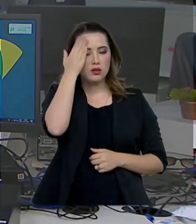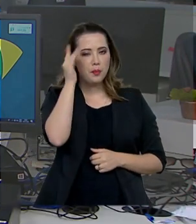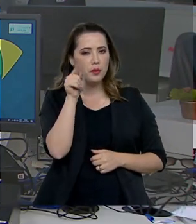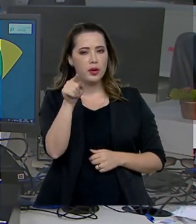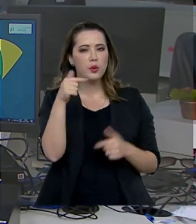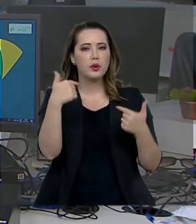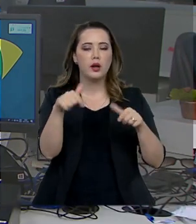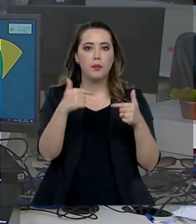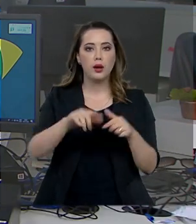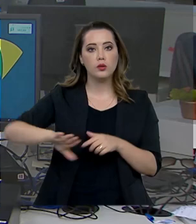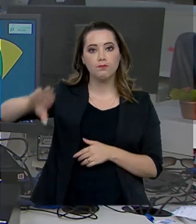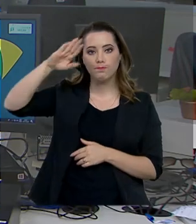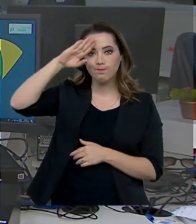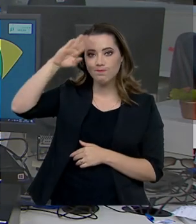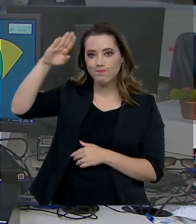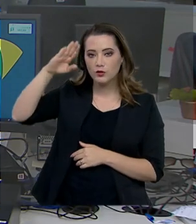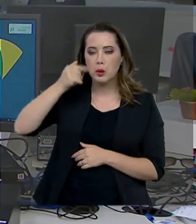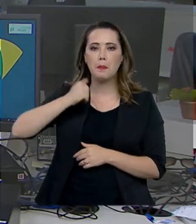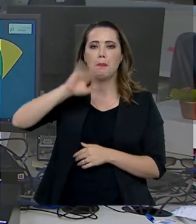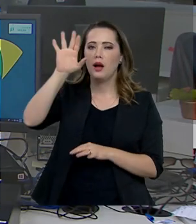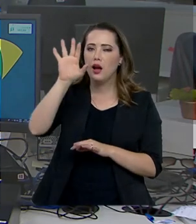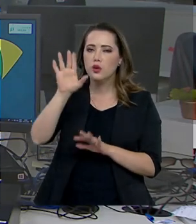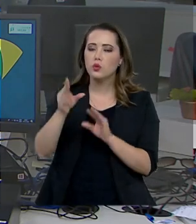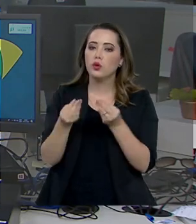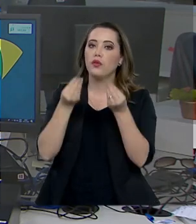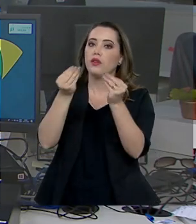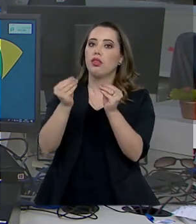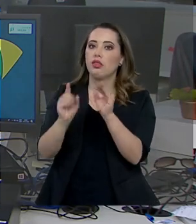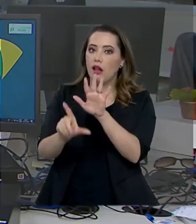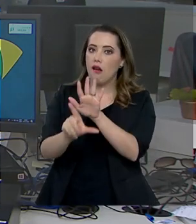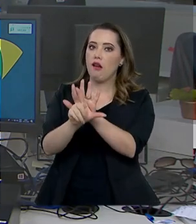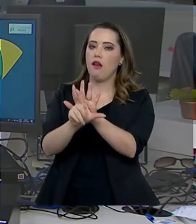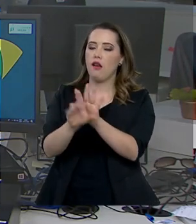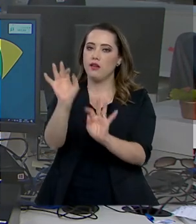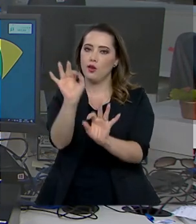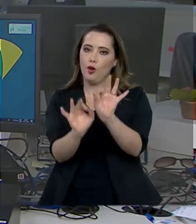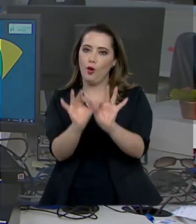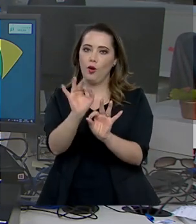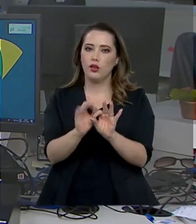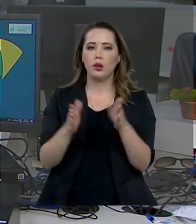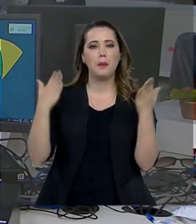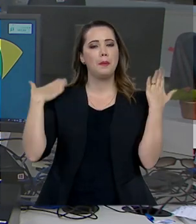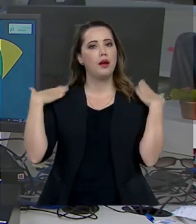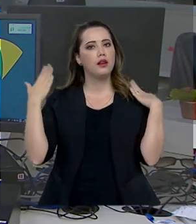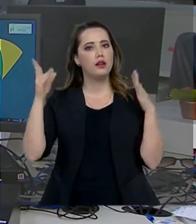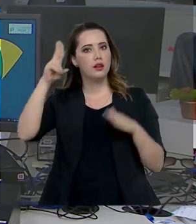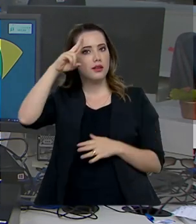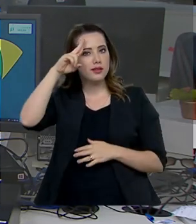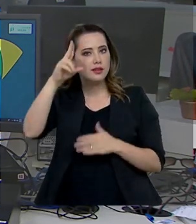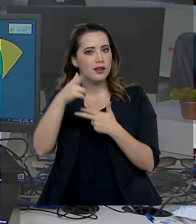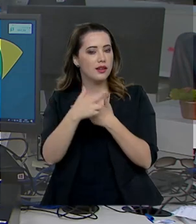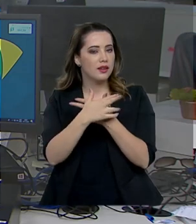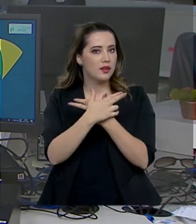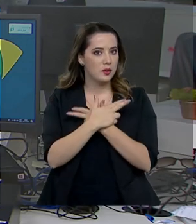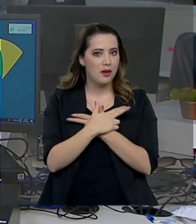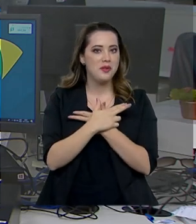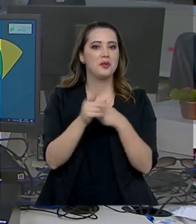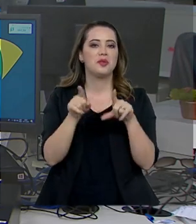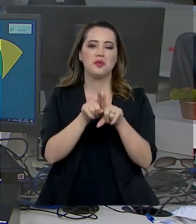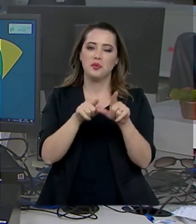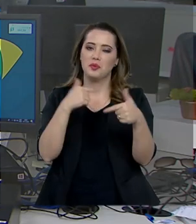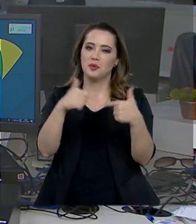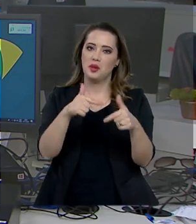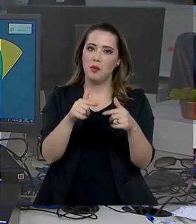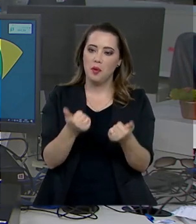Forças Armadas vai além da garantia da lei e da ordem? Marinha, Exército e Aeronáutica também atuam em ações sociais.